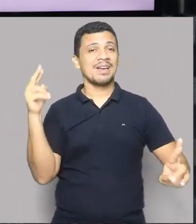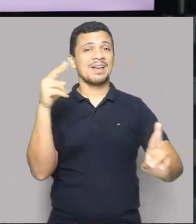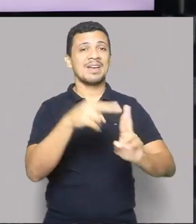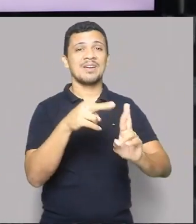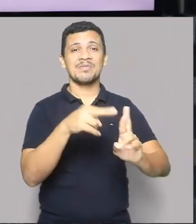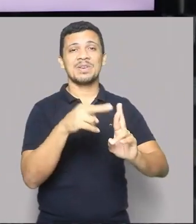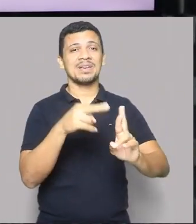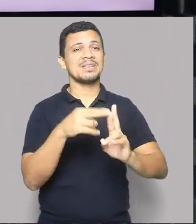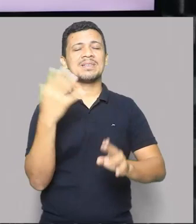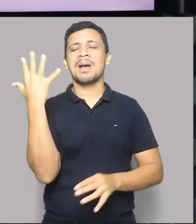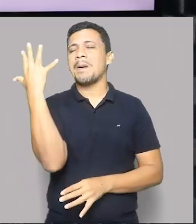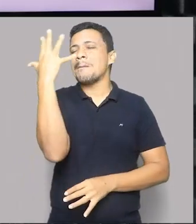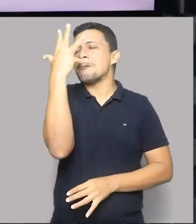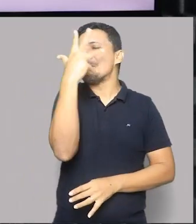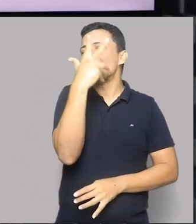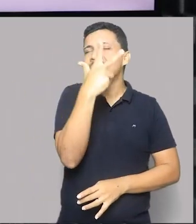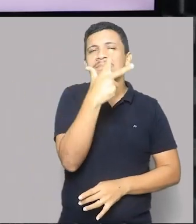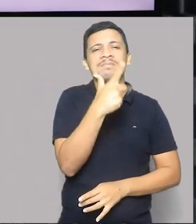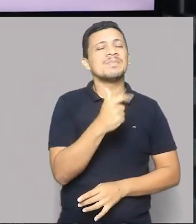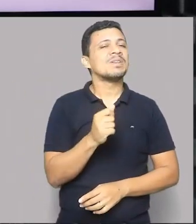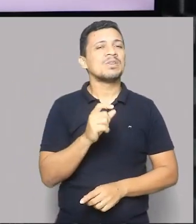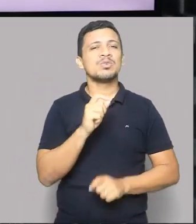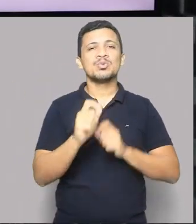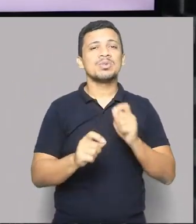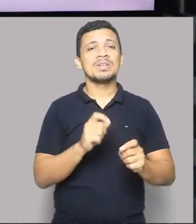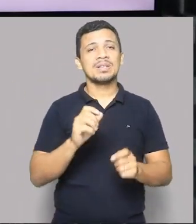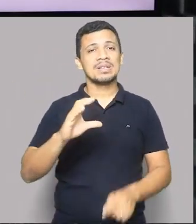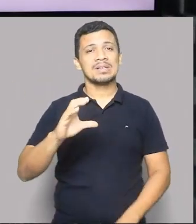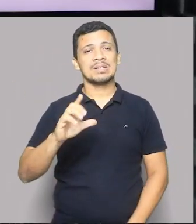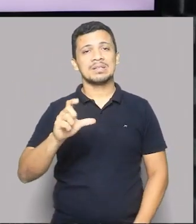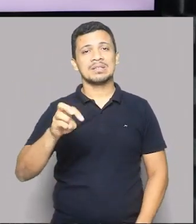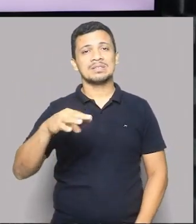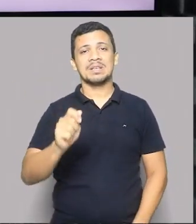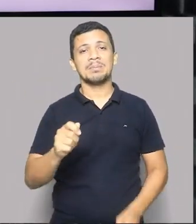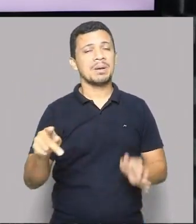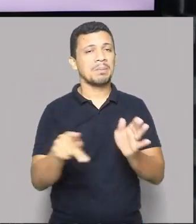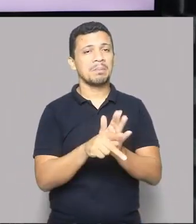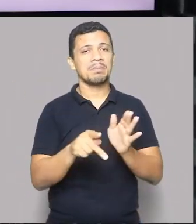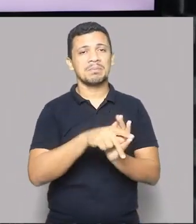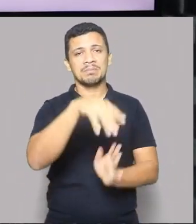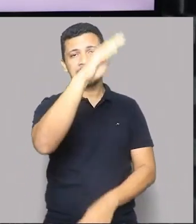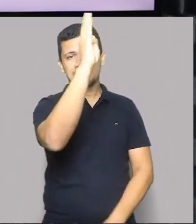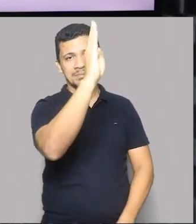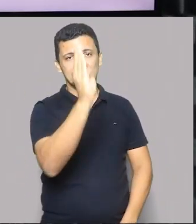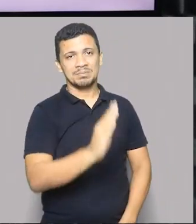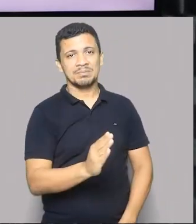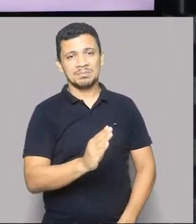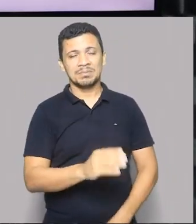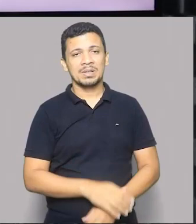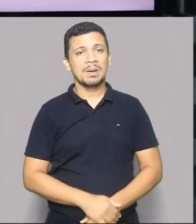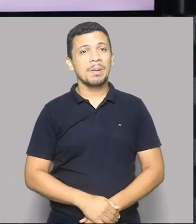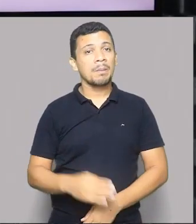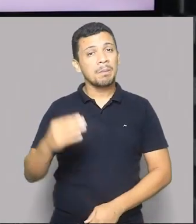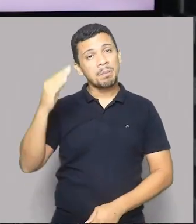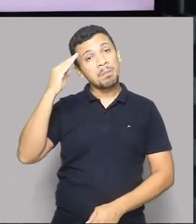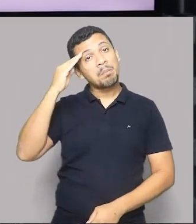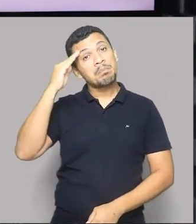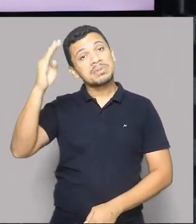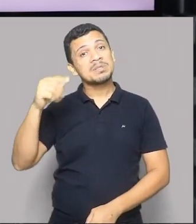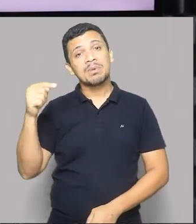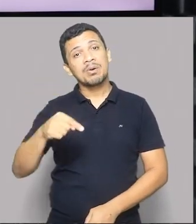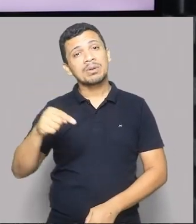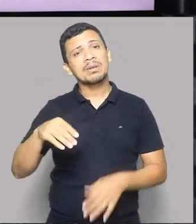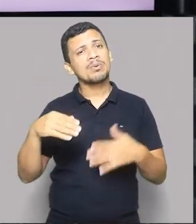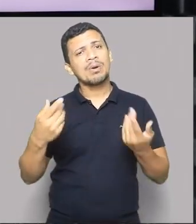exuberância da condição climatológica do Brasil. O clima que predomina no